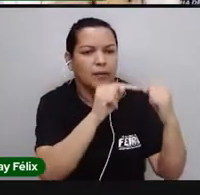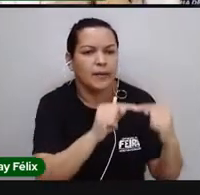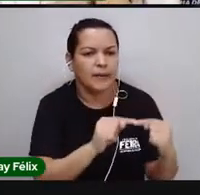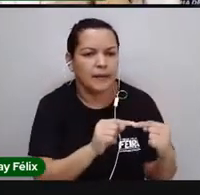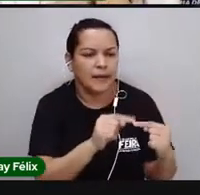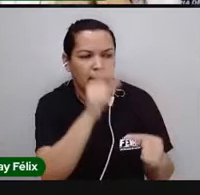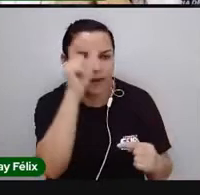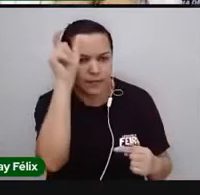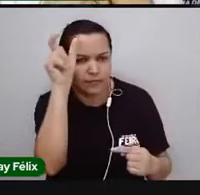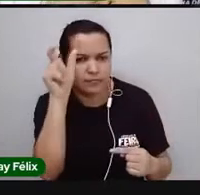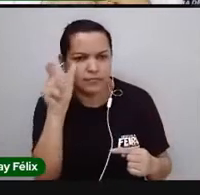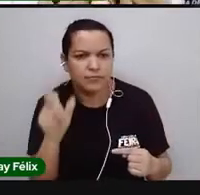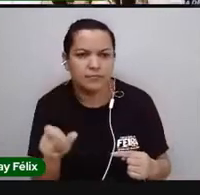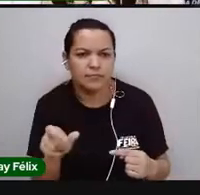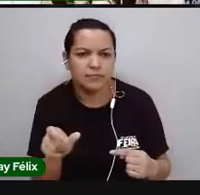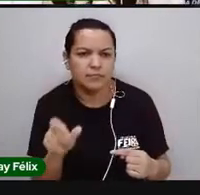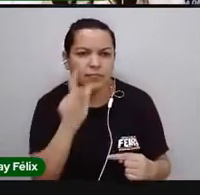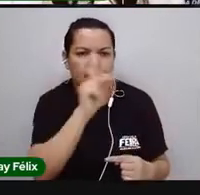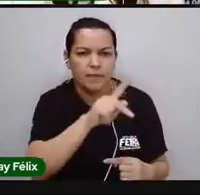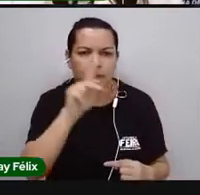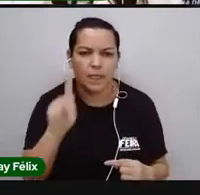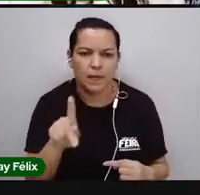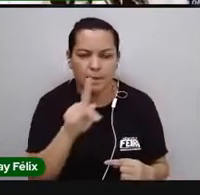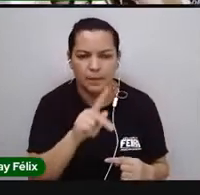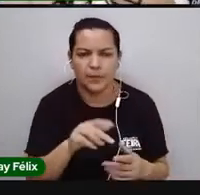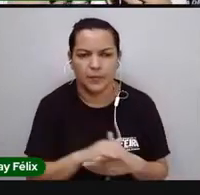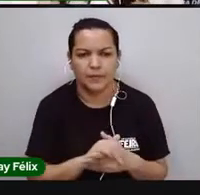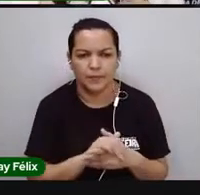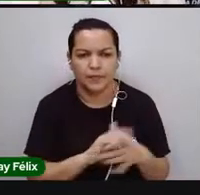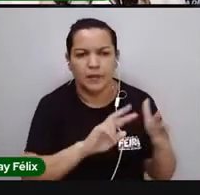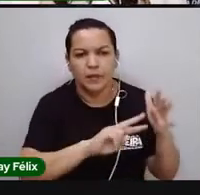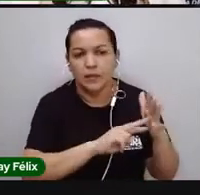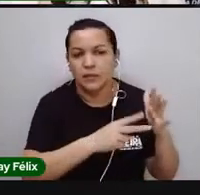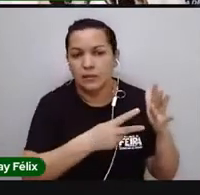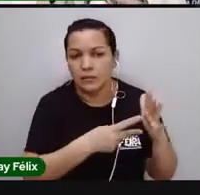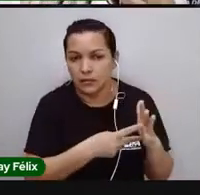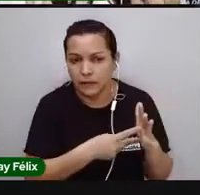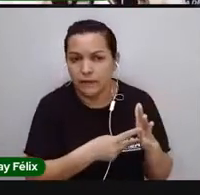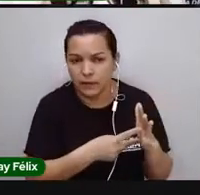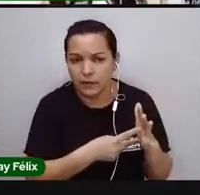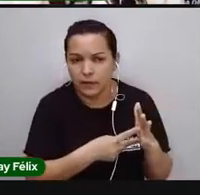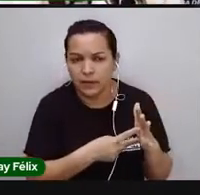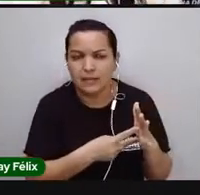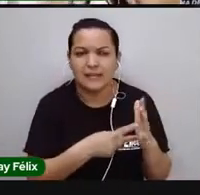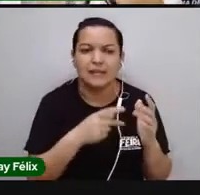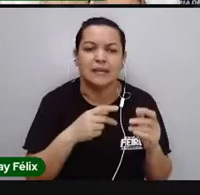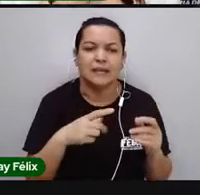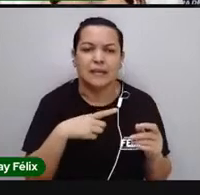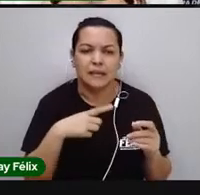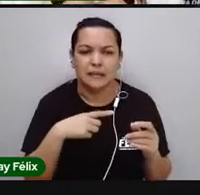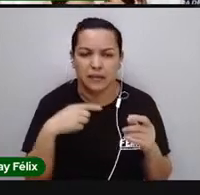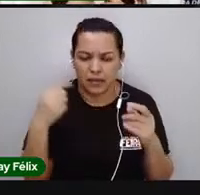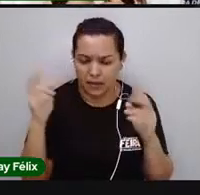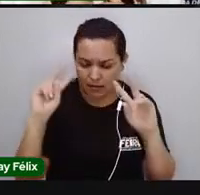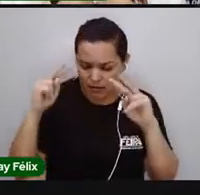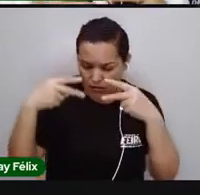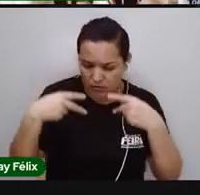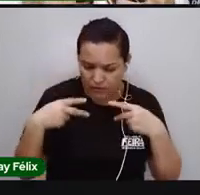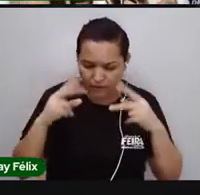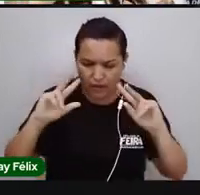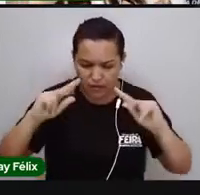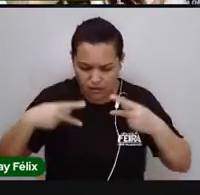da própria pró. Isso significa que a gente tem uma alta identidade, a gente tem uma forma como a gente se vê.